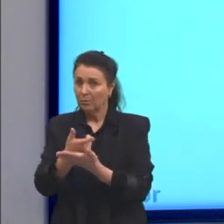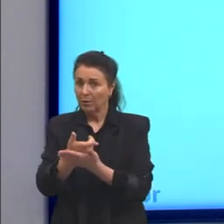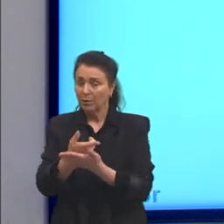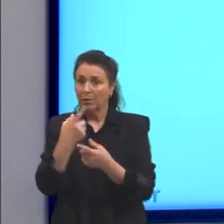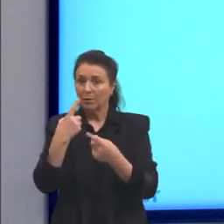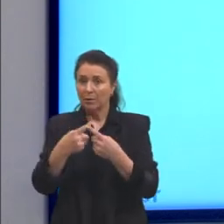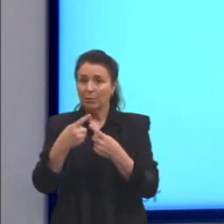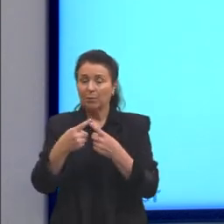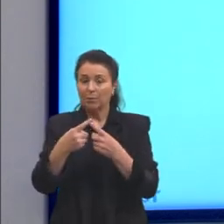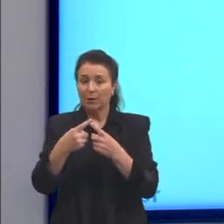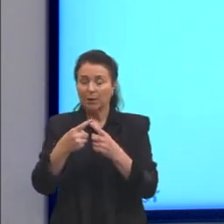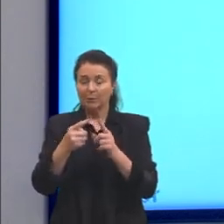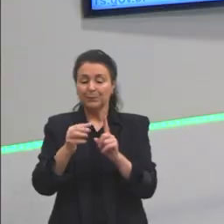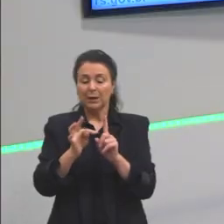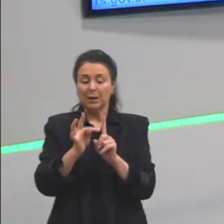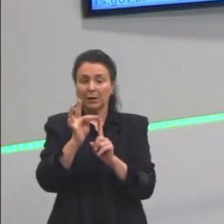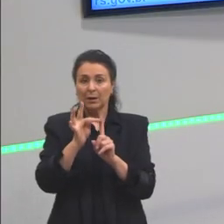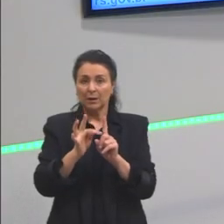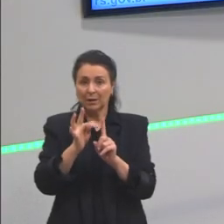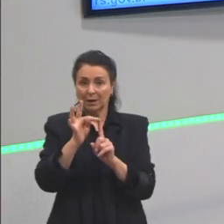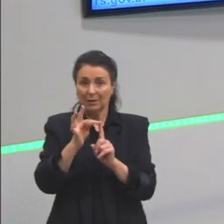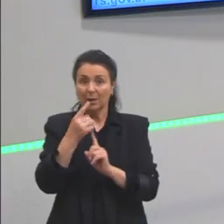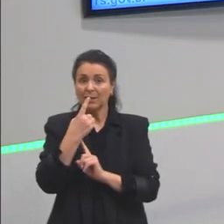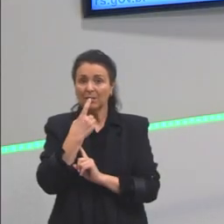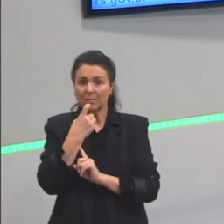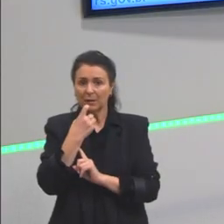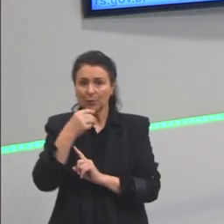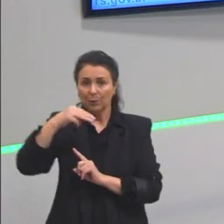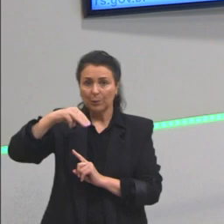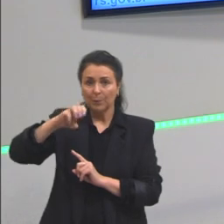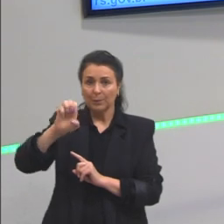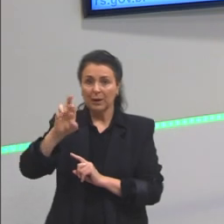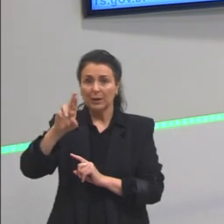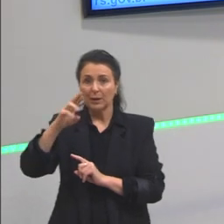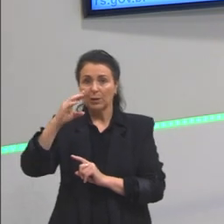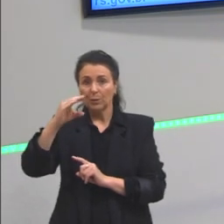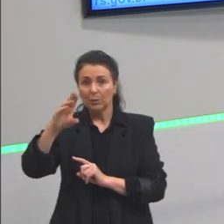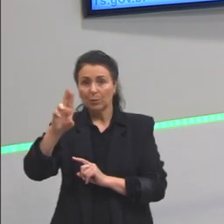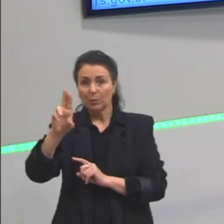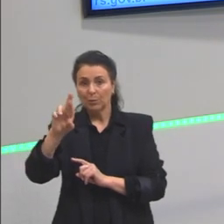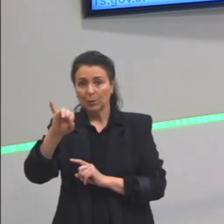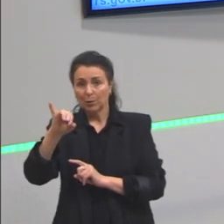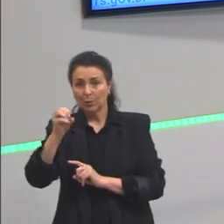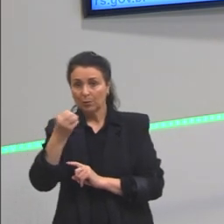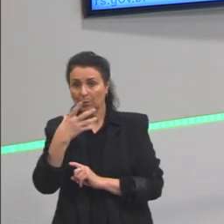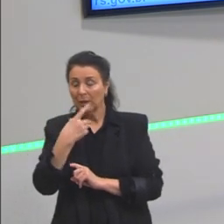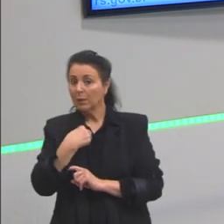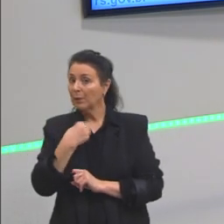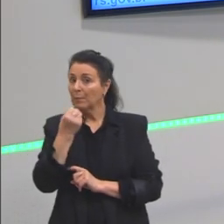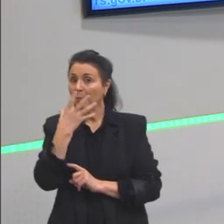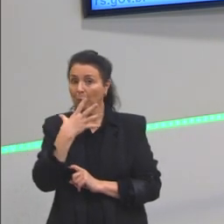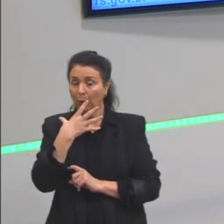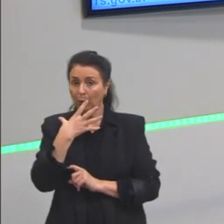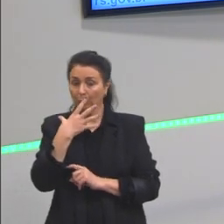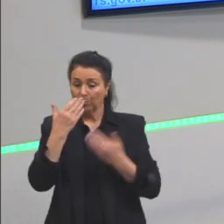Porque o Mercúrio, ele é tóxico para o nosso organismo. Então, acontece que, claro, você pode usar um